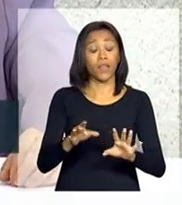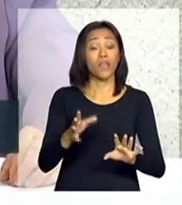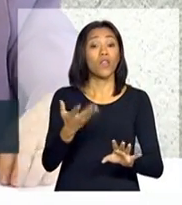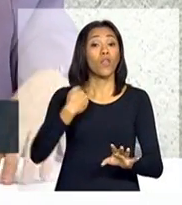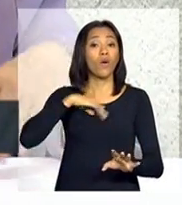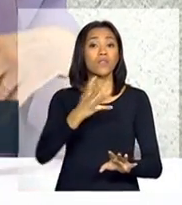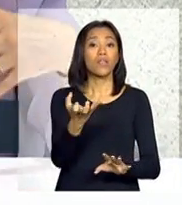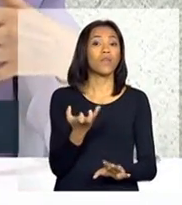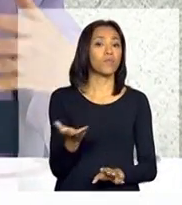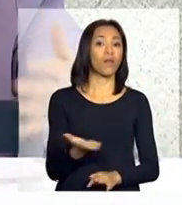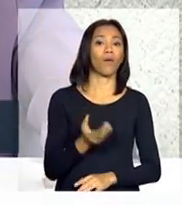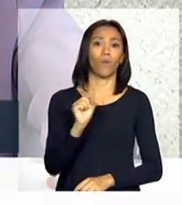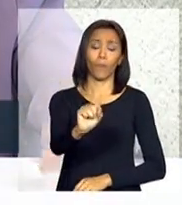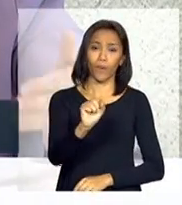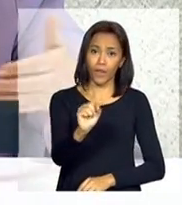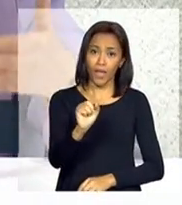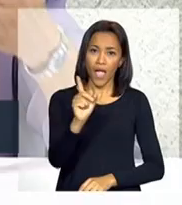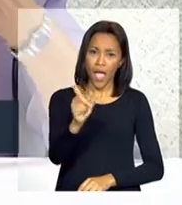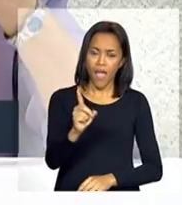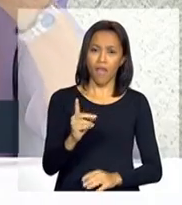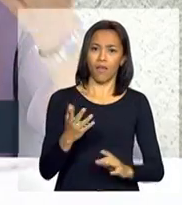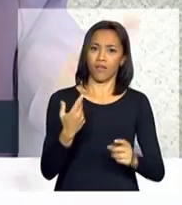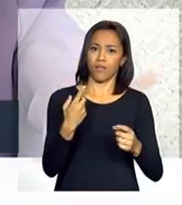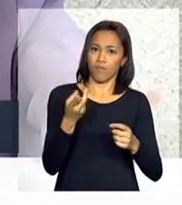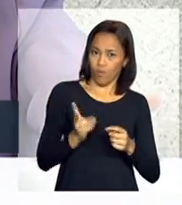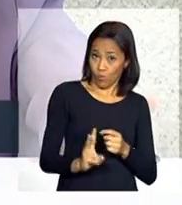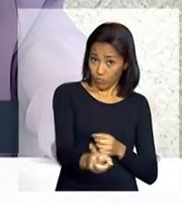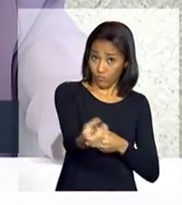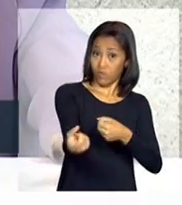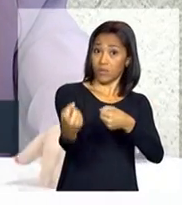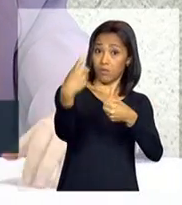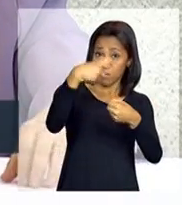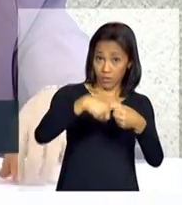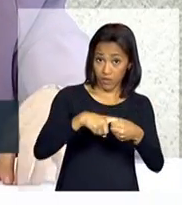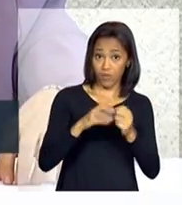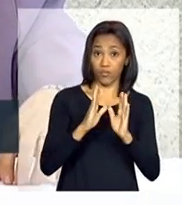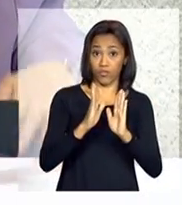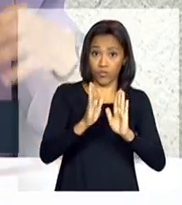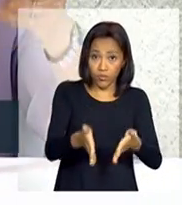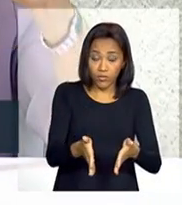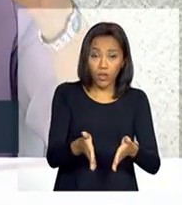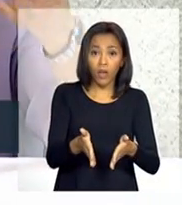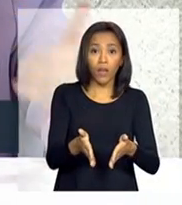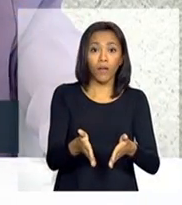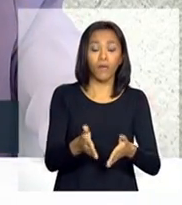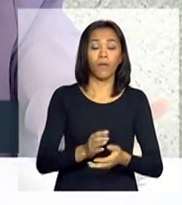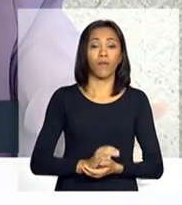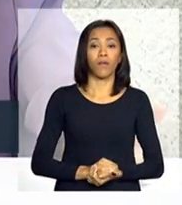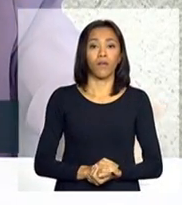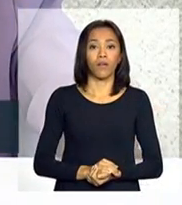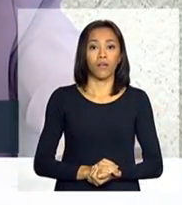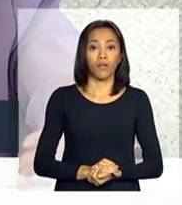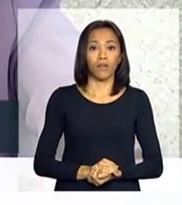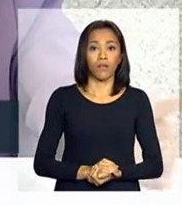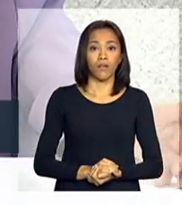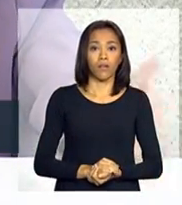é equipar a parceria que nós fizemos com o sistema, com a